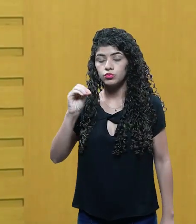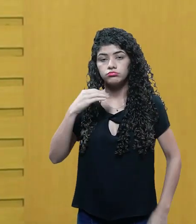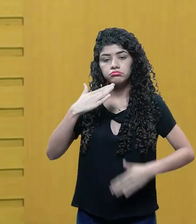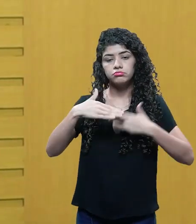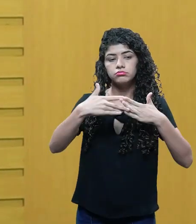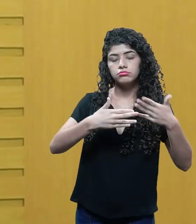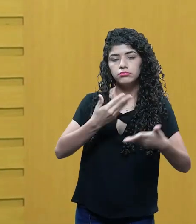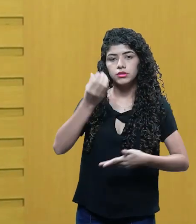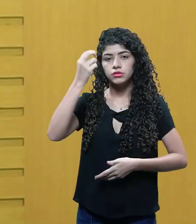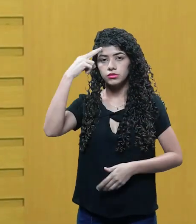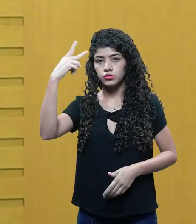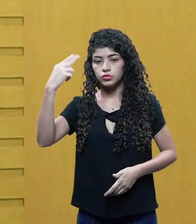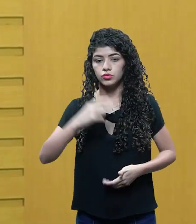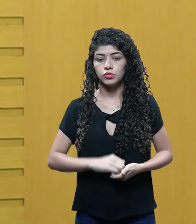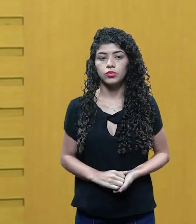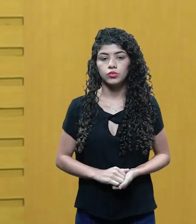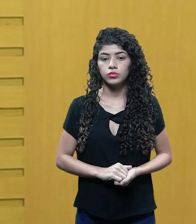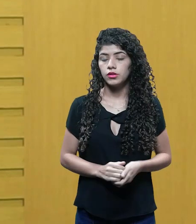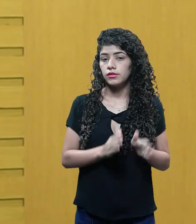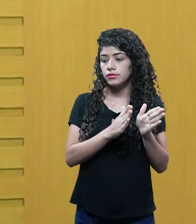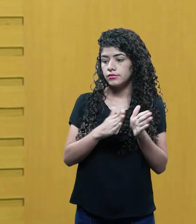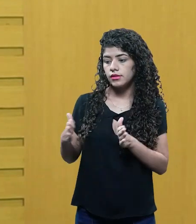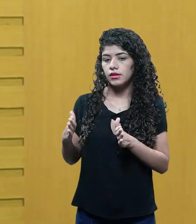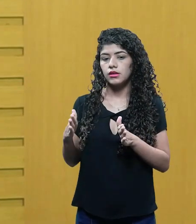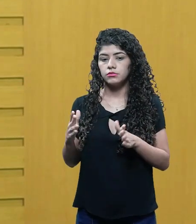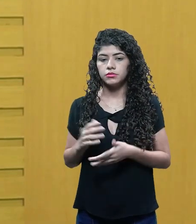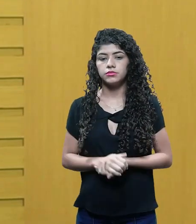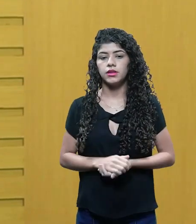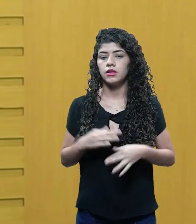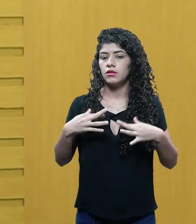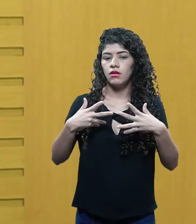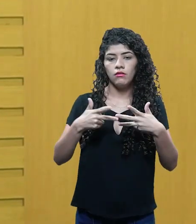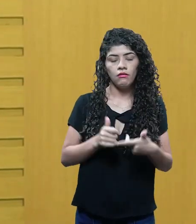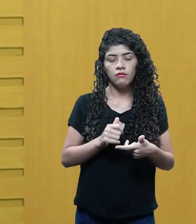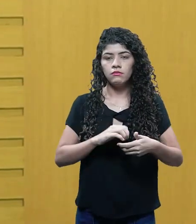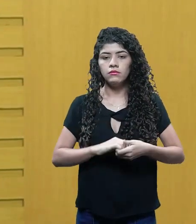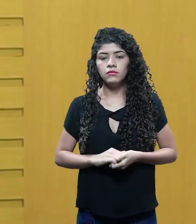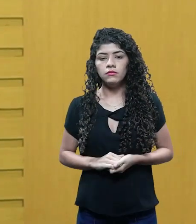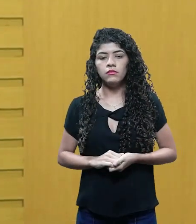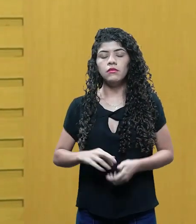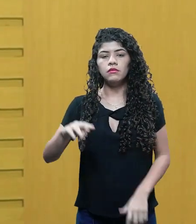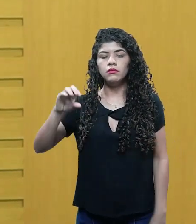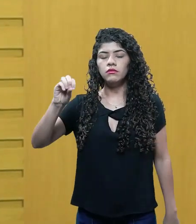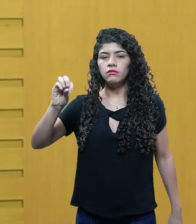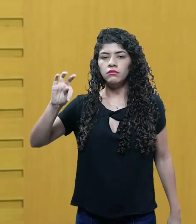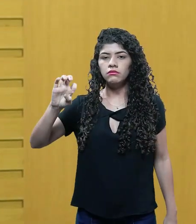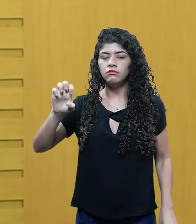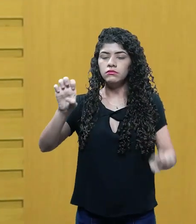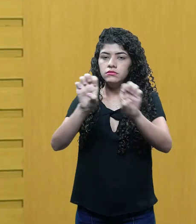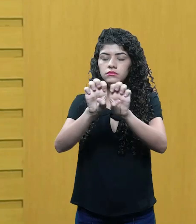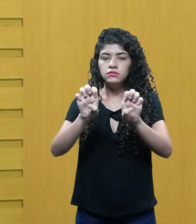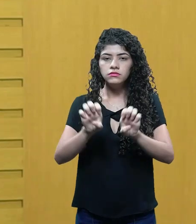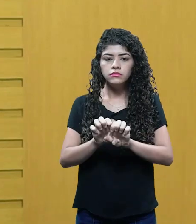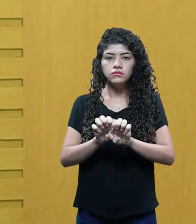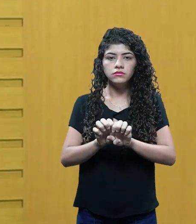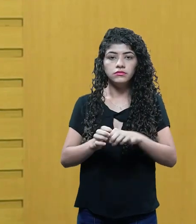histórias. Enredo, etapas do roteiro, sinopse, argumento, escaleta, roteiro, estrutura.